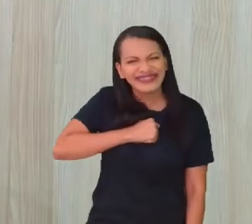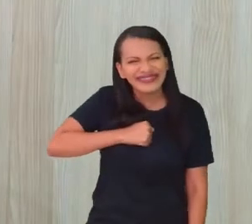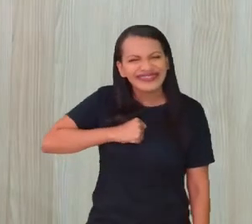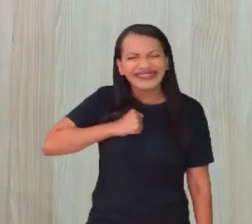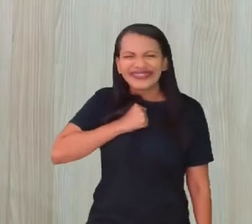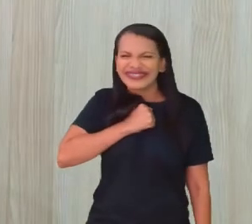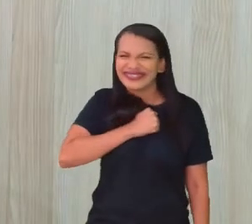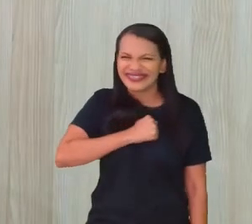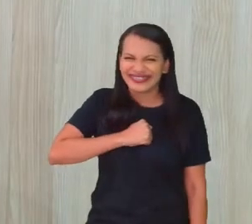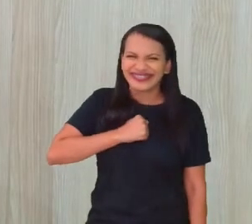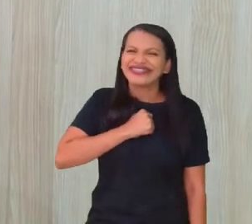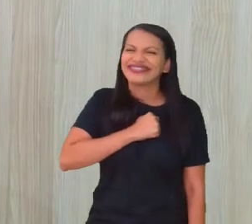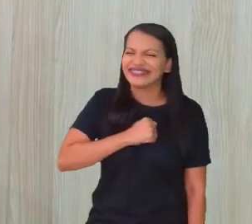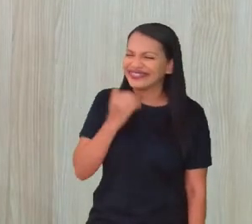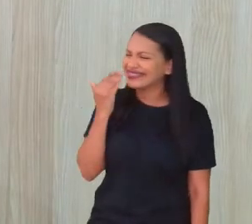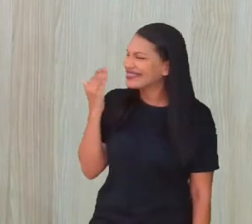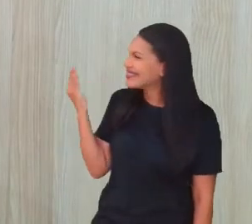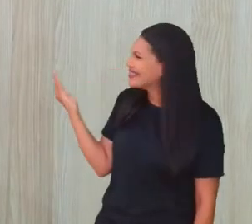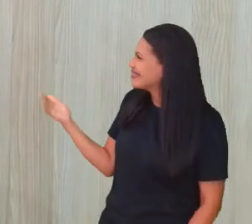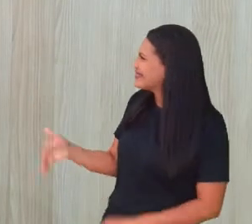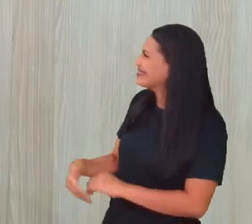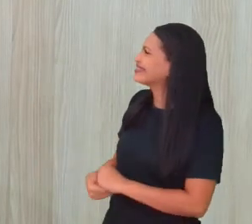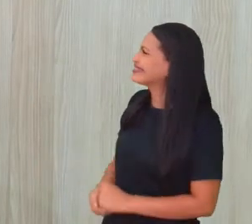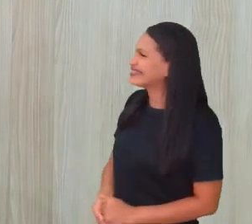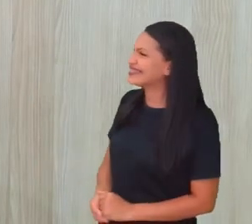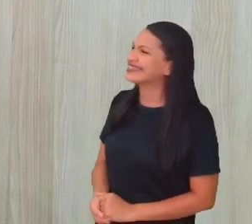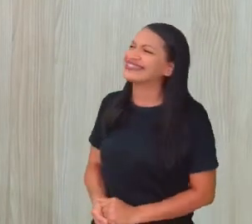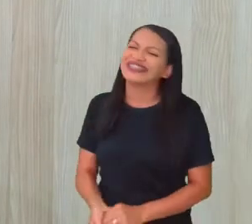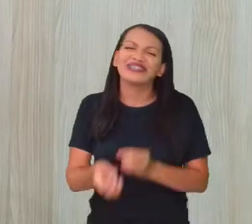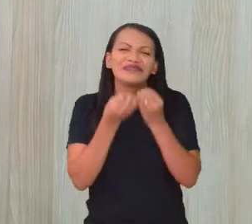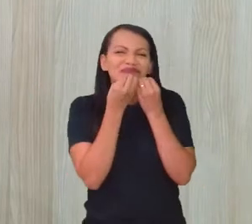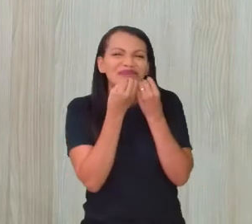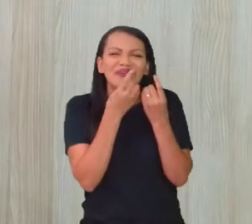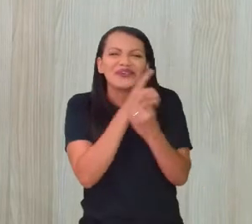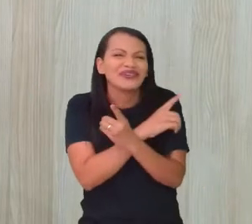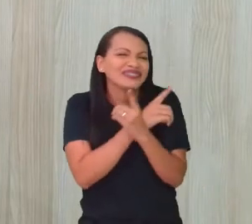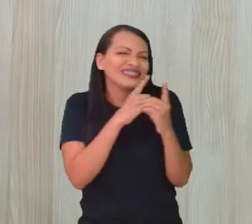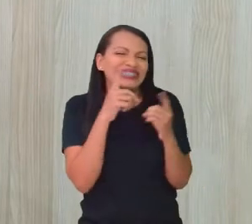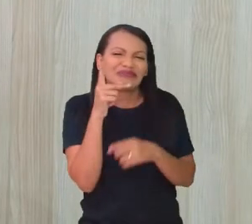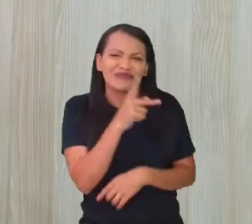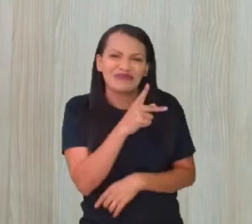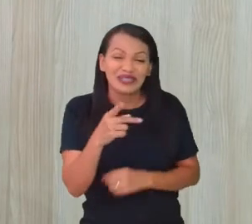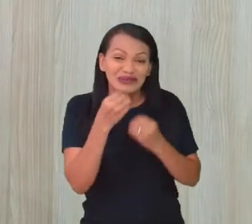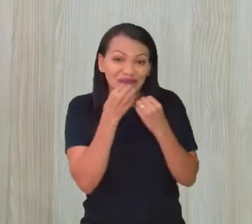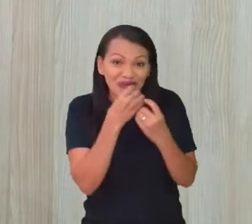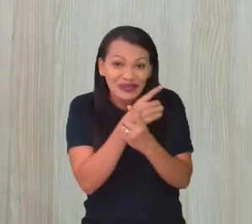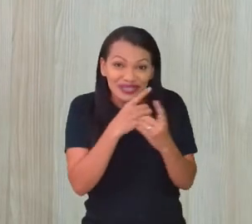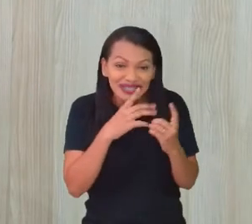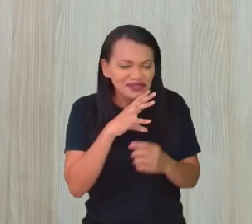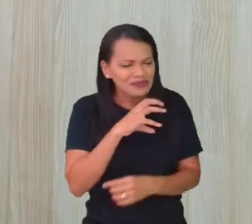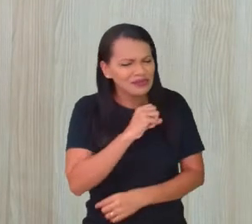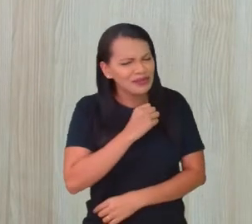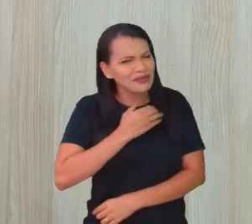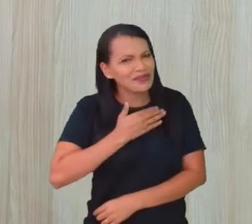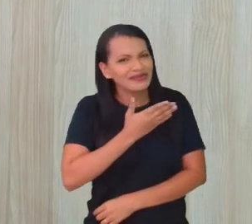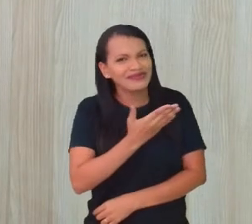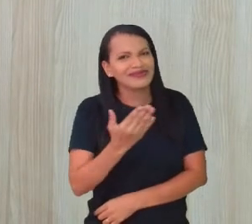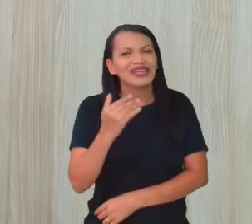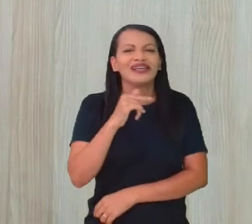bem. É saudade. Olha aí, Bom dia, professor. Bom dia, professor Gilson. Bom dia, meus amores do